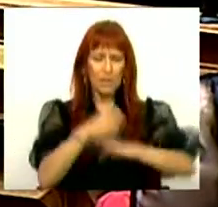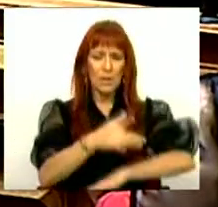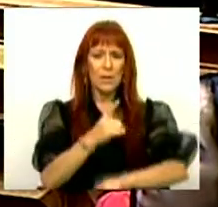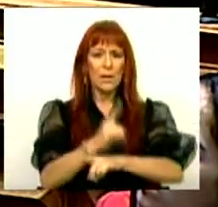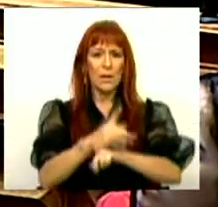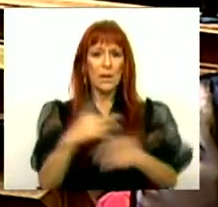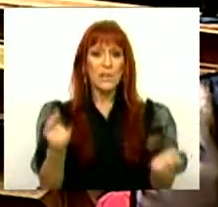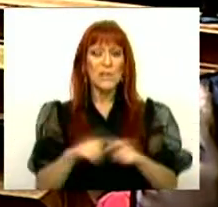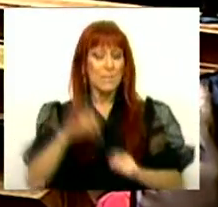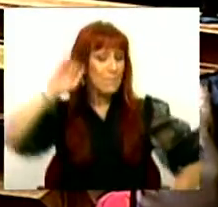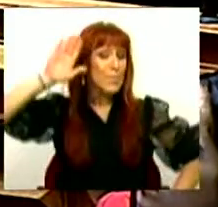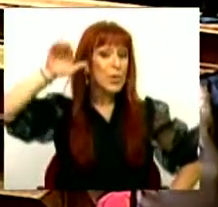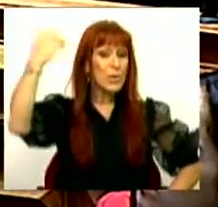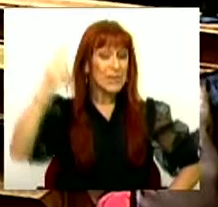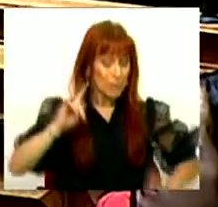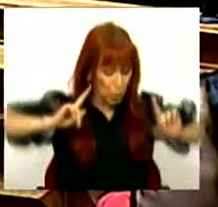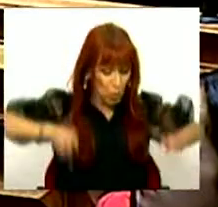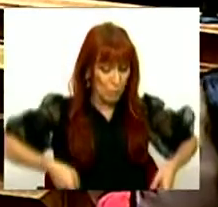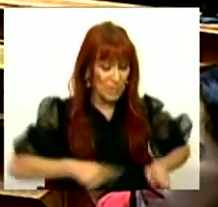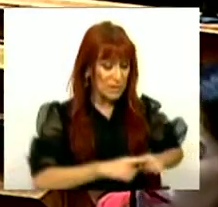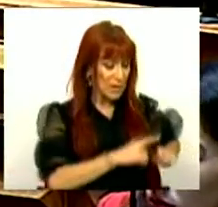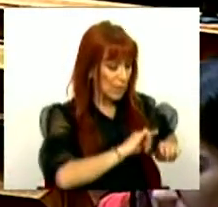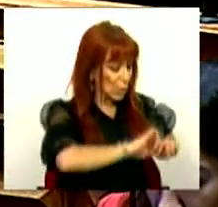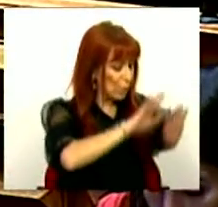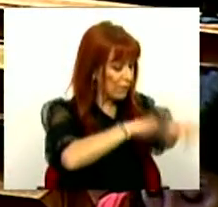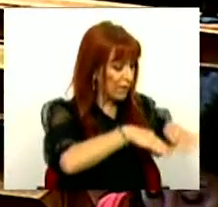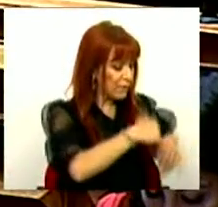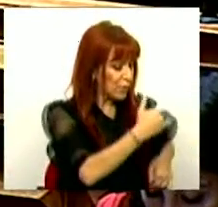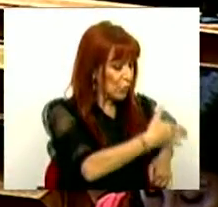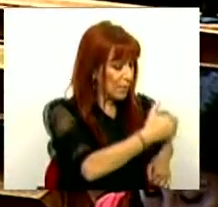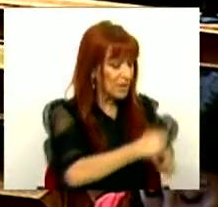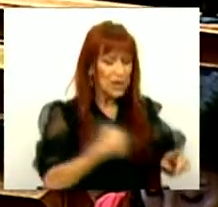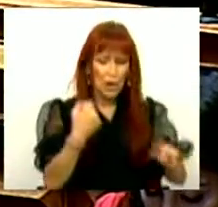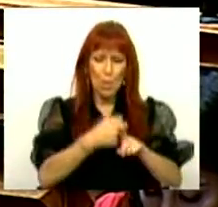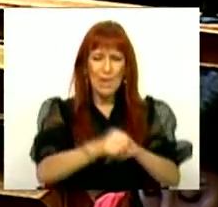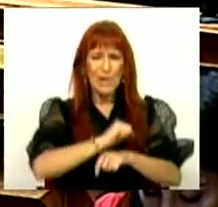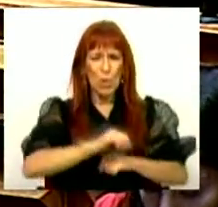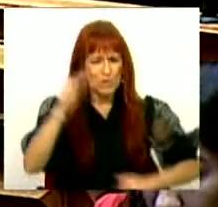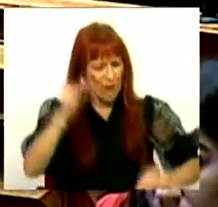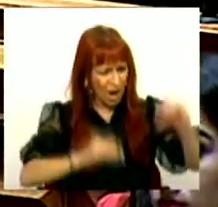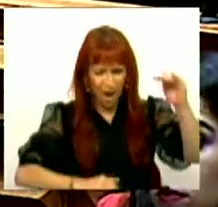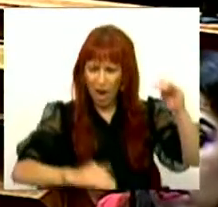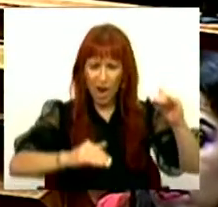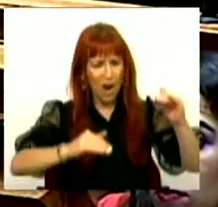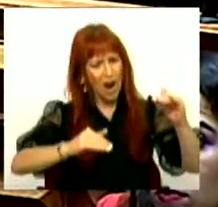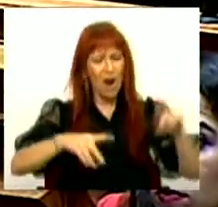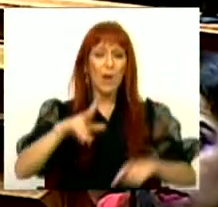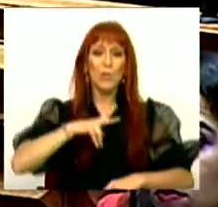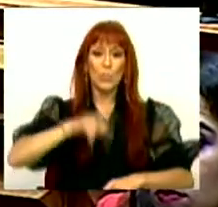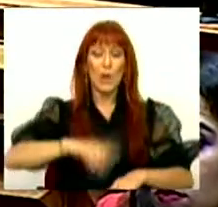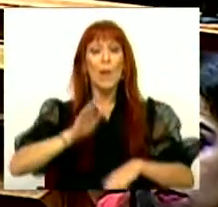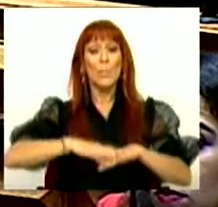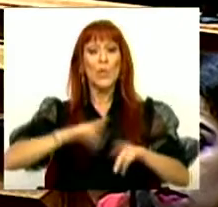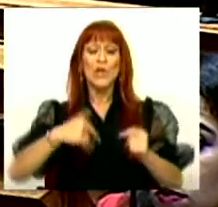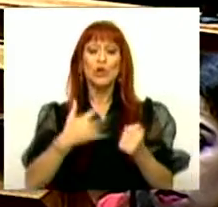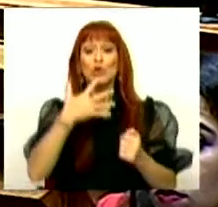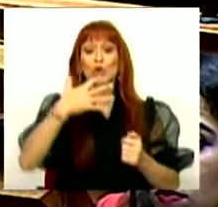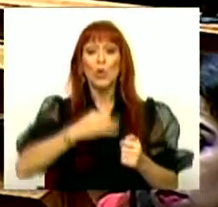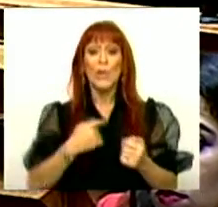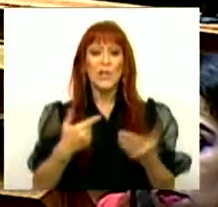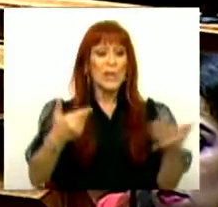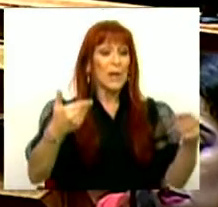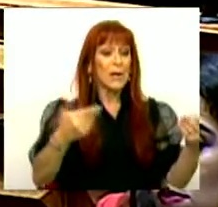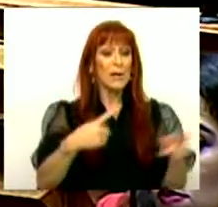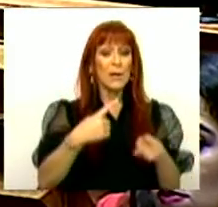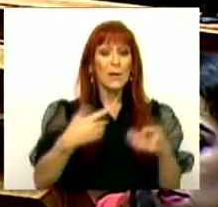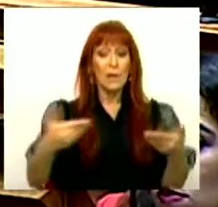essa prioridade iniciada no final de 2015 de combater as desigualdades no nosso país. E por isso todas as prestações